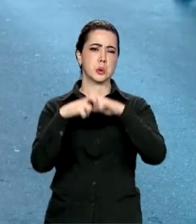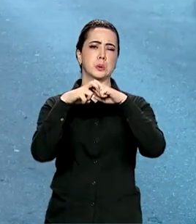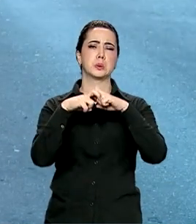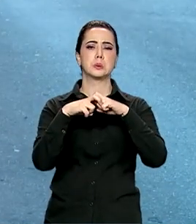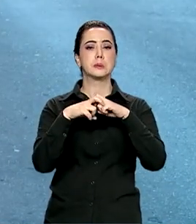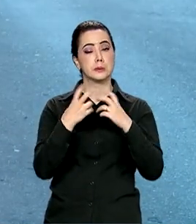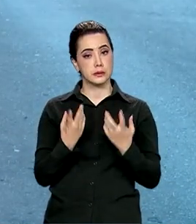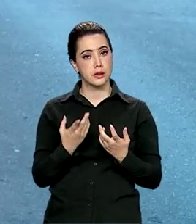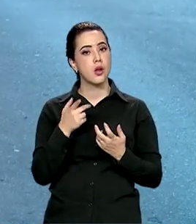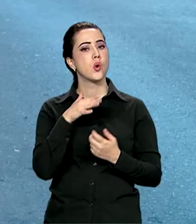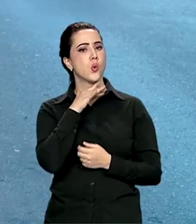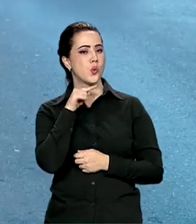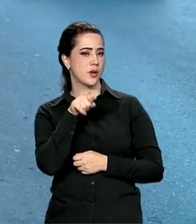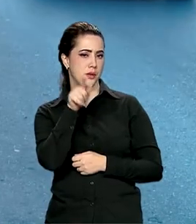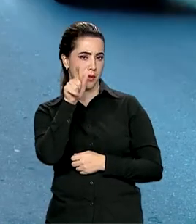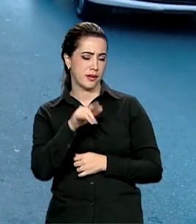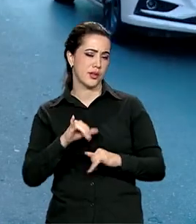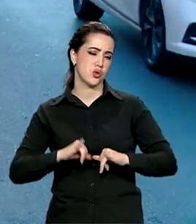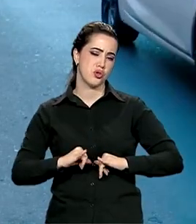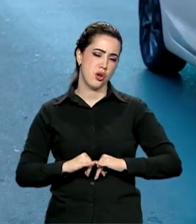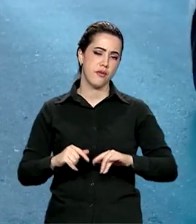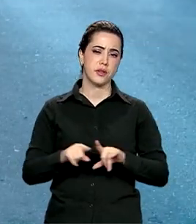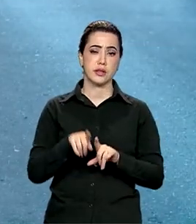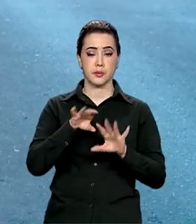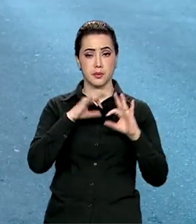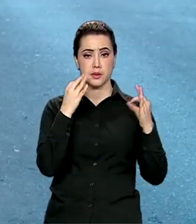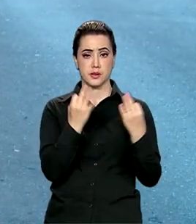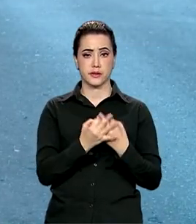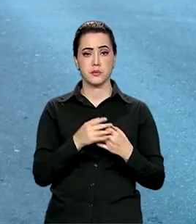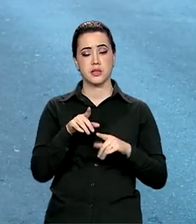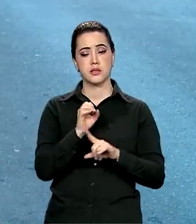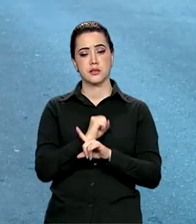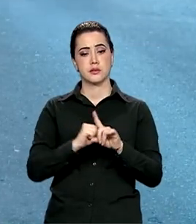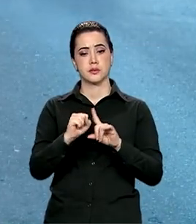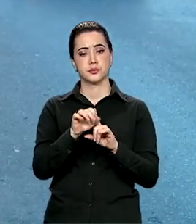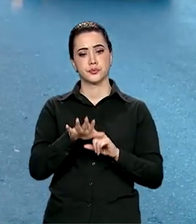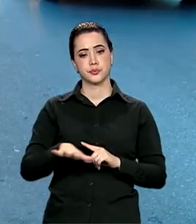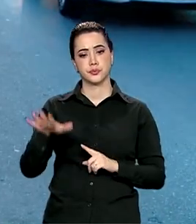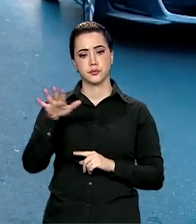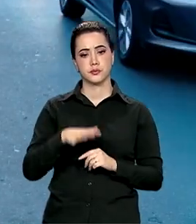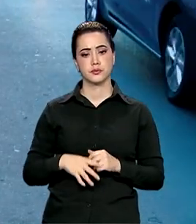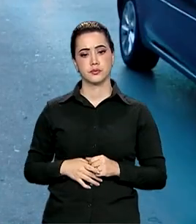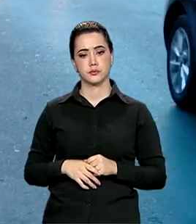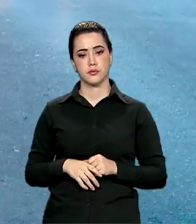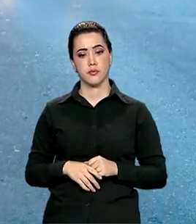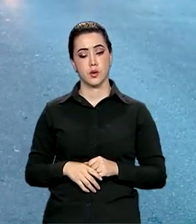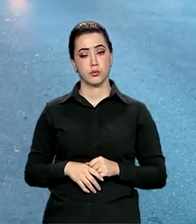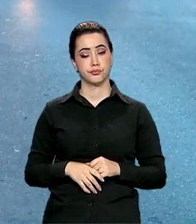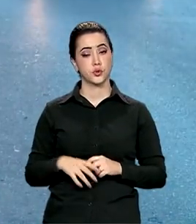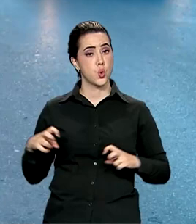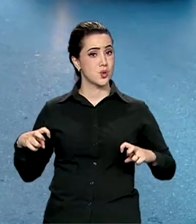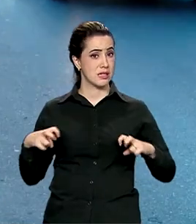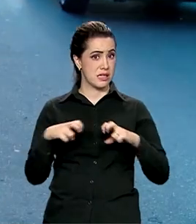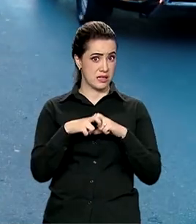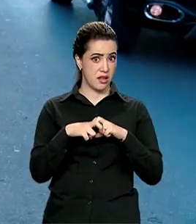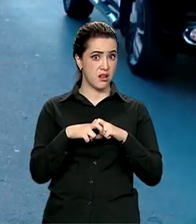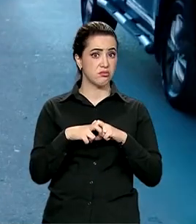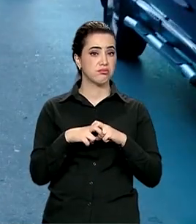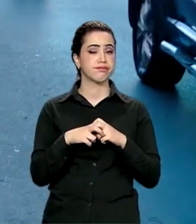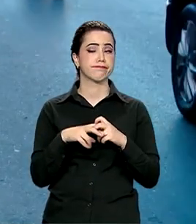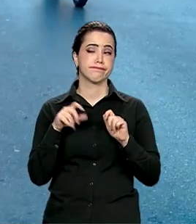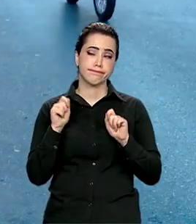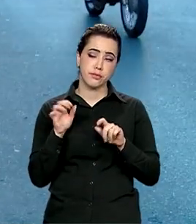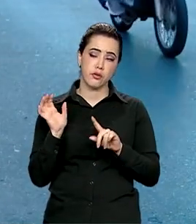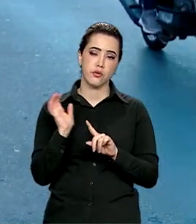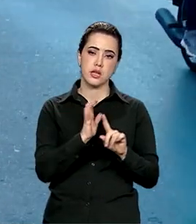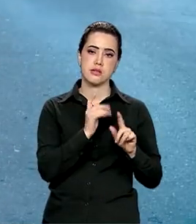não só para as vítimas, mas também para as famílias e a sociedade como um todo. Os acidentes de trânsito têm grande